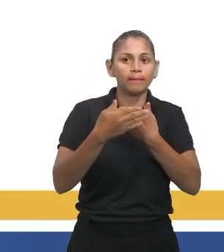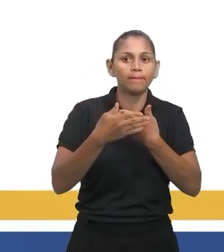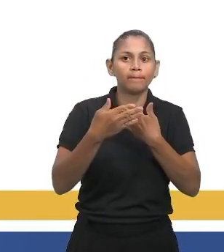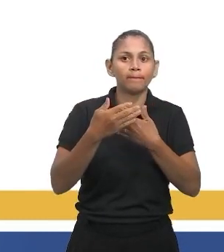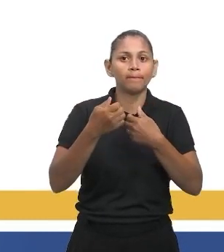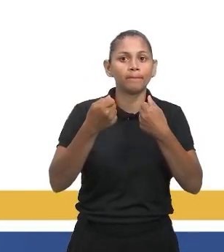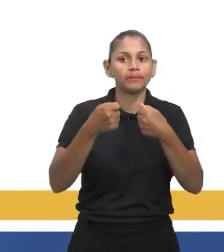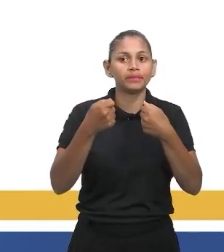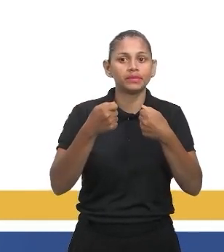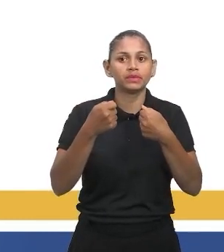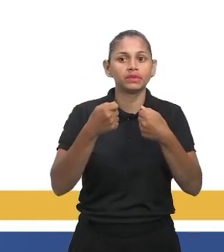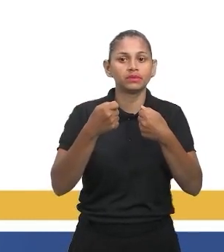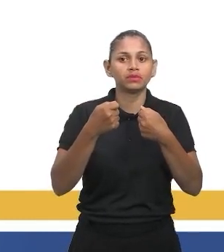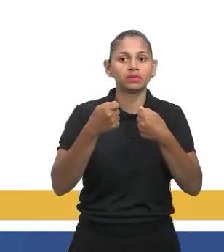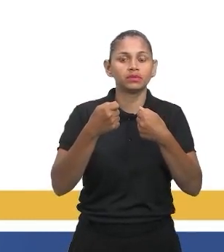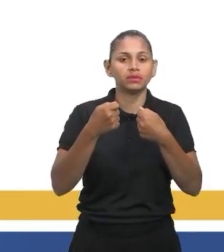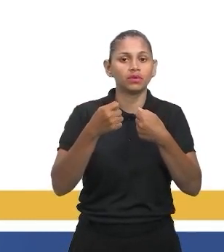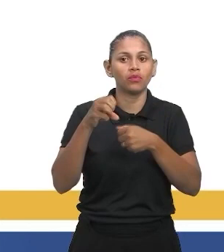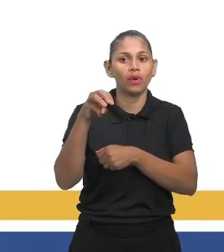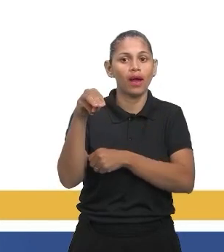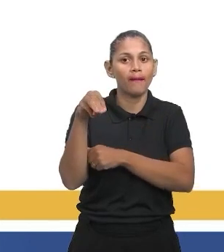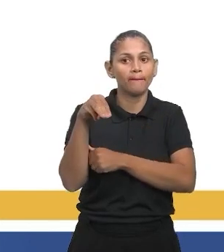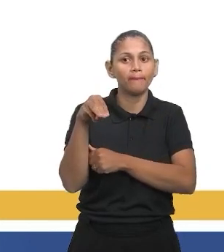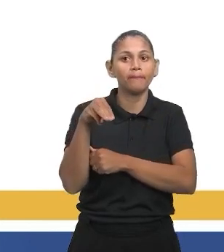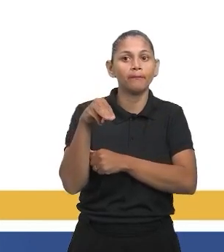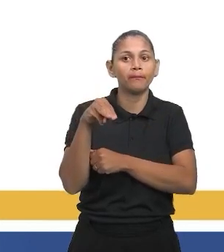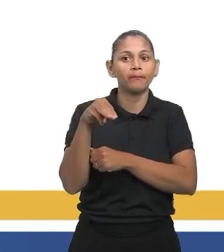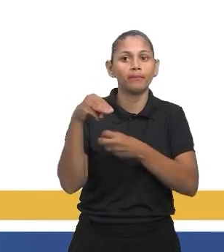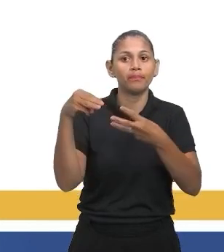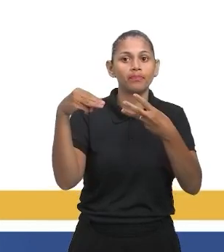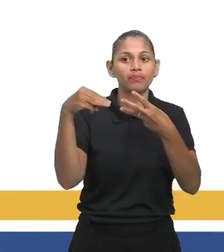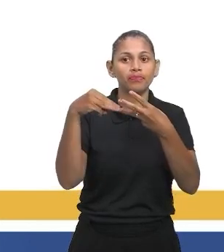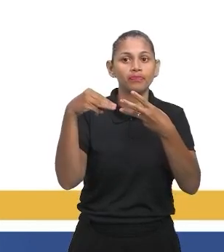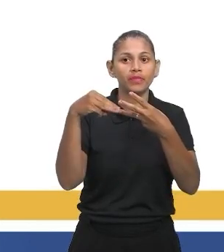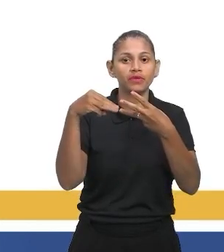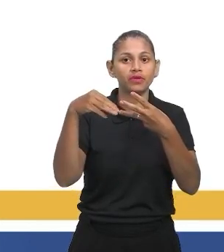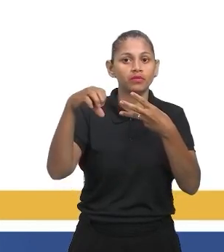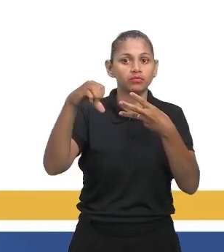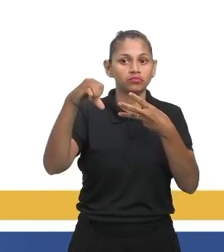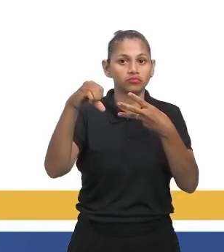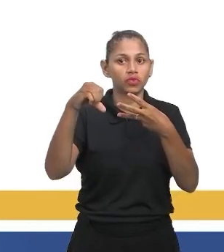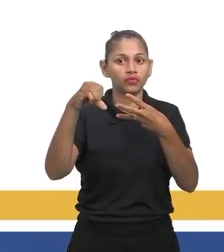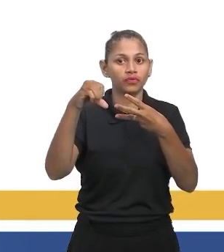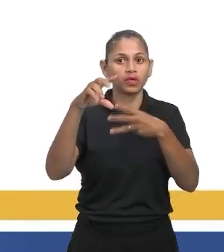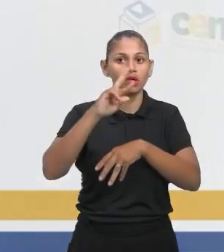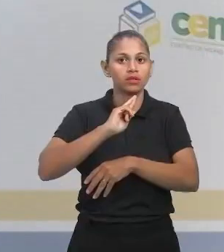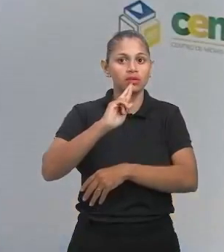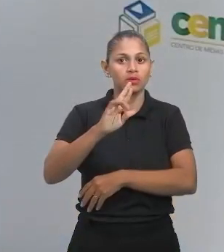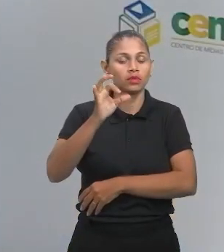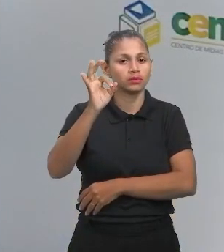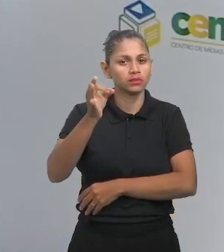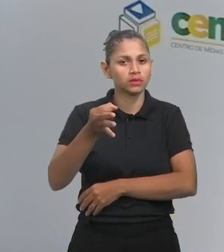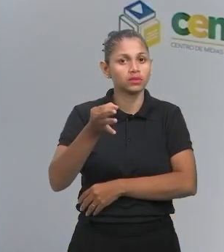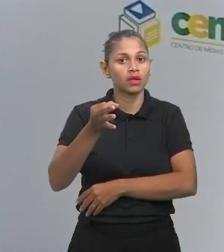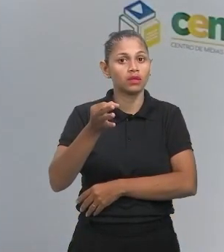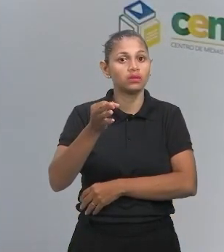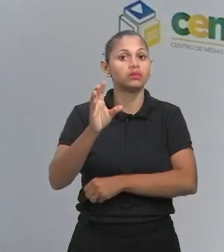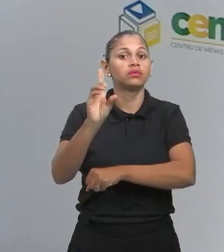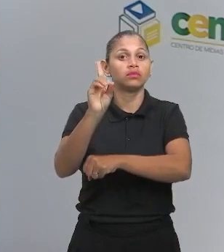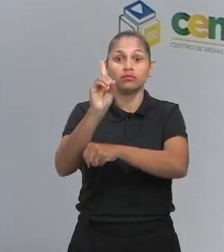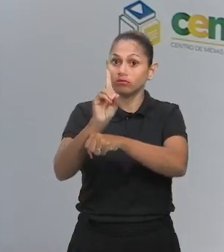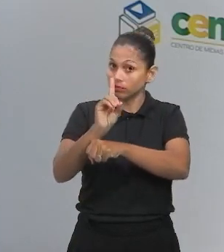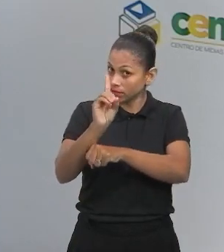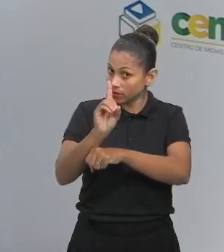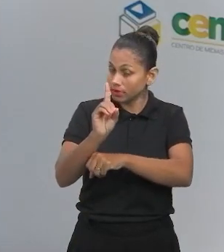Toma aqui a nossa mediana, nove. Gabarito o quê? Gabarito letra D. D de Doblão. De